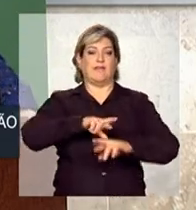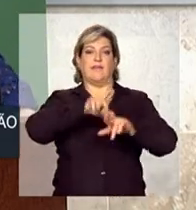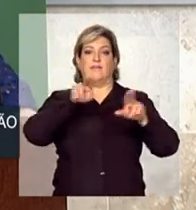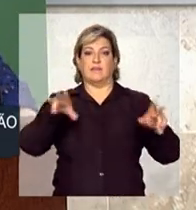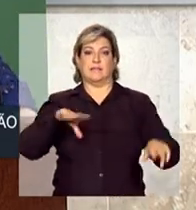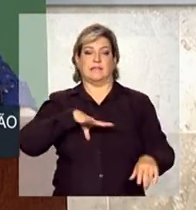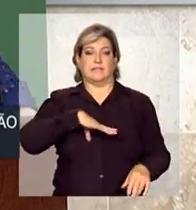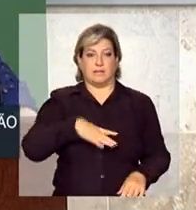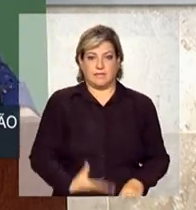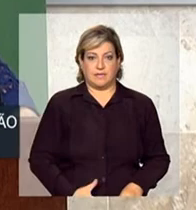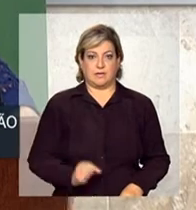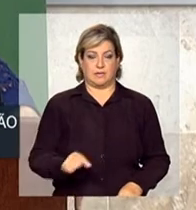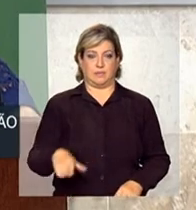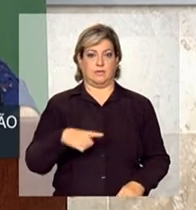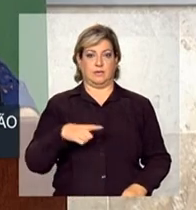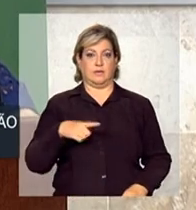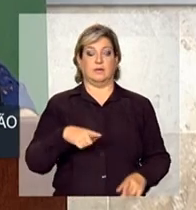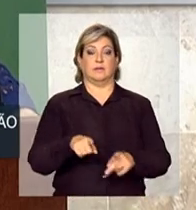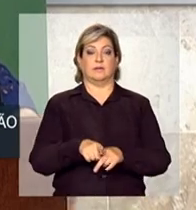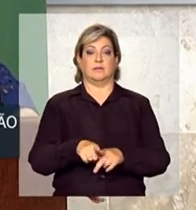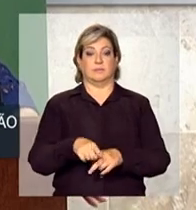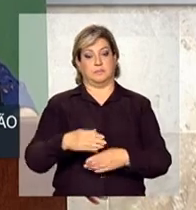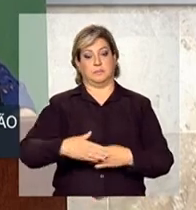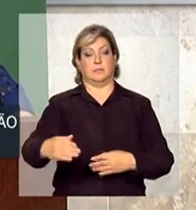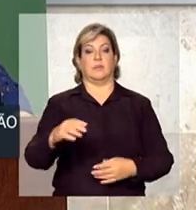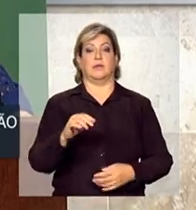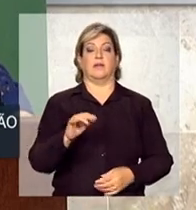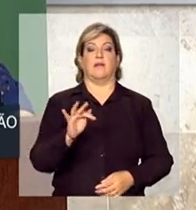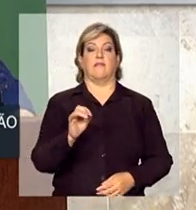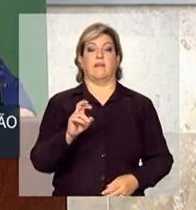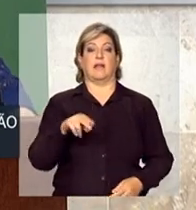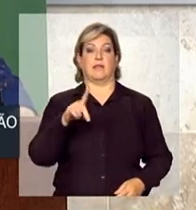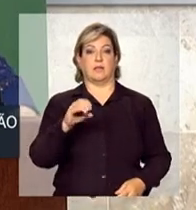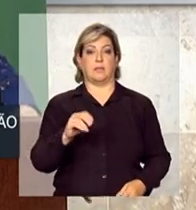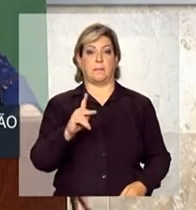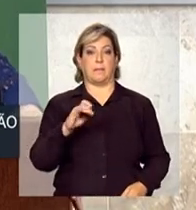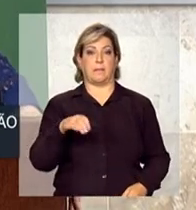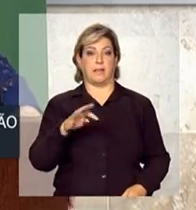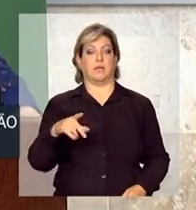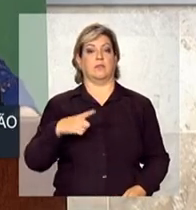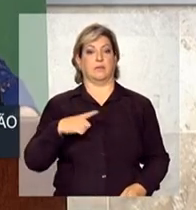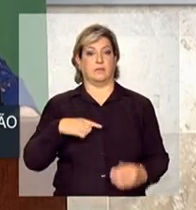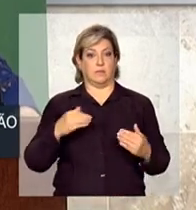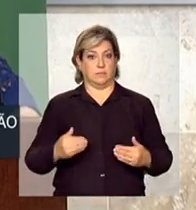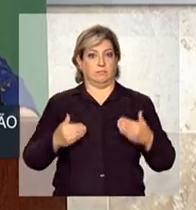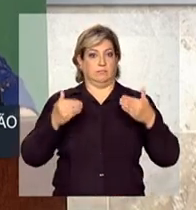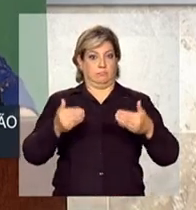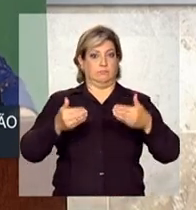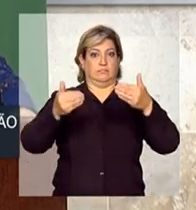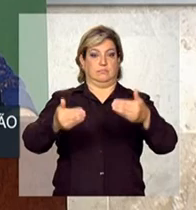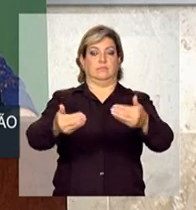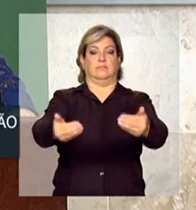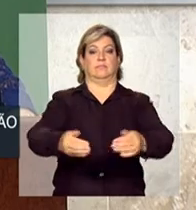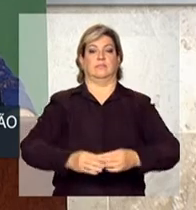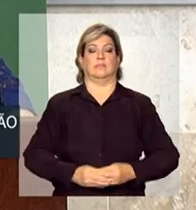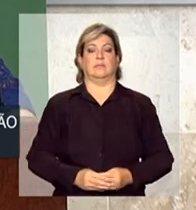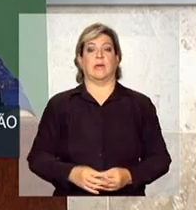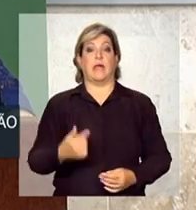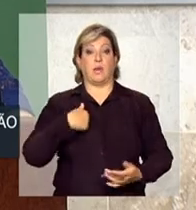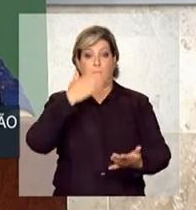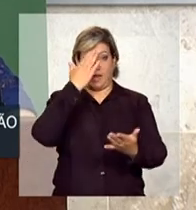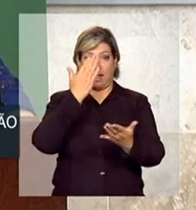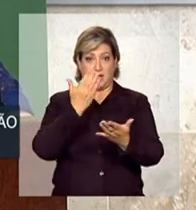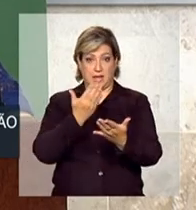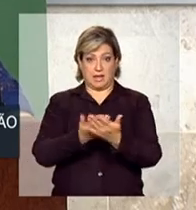pela frente. O Fernando Pimentel comparou uma corrida de obstáculos, depois ao salto de vara. Eu acredito que